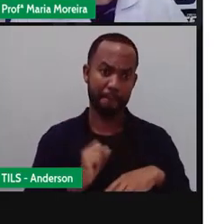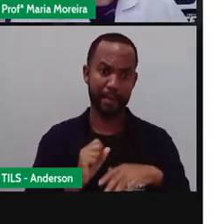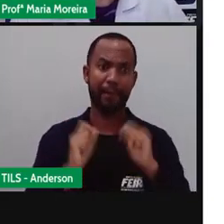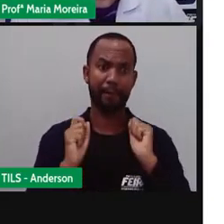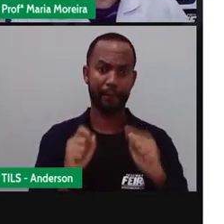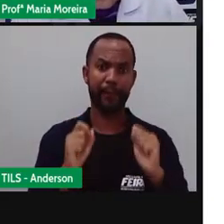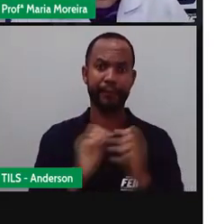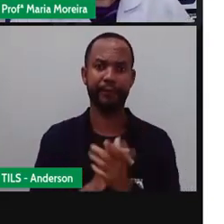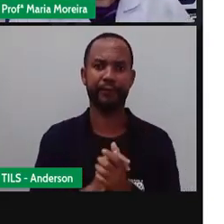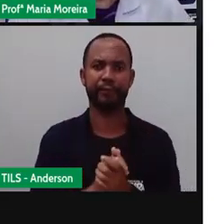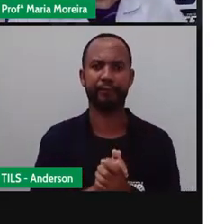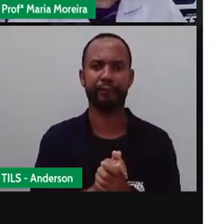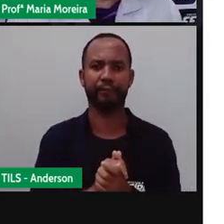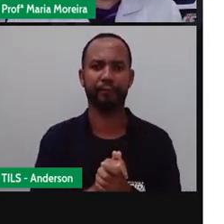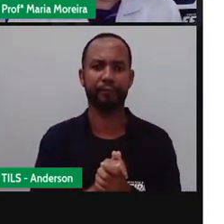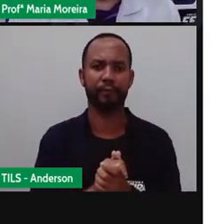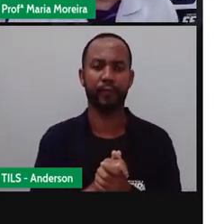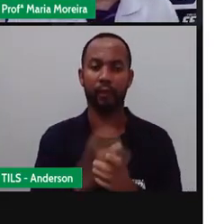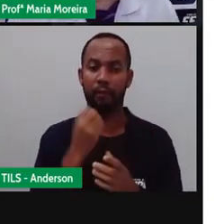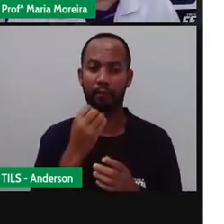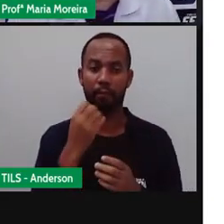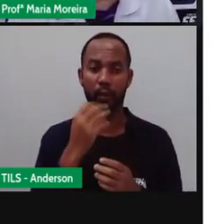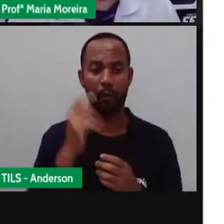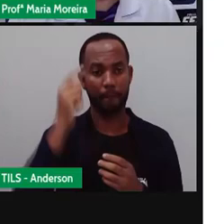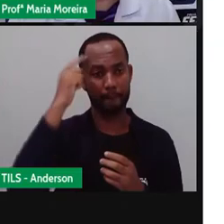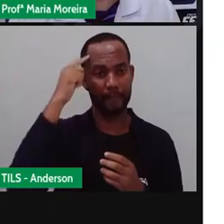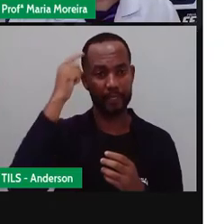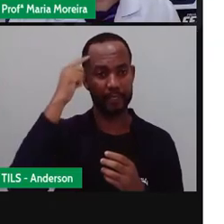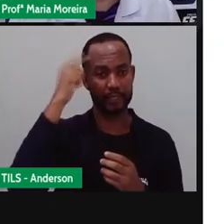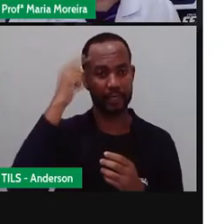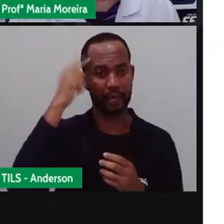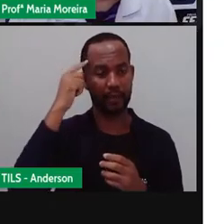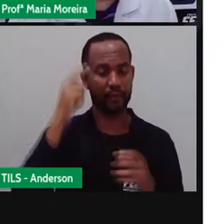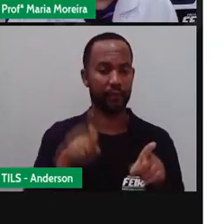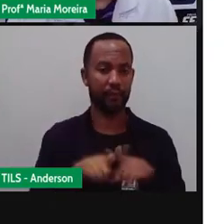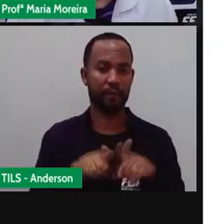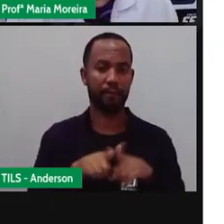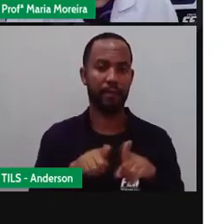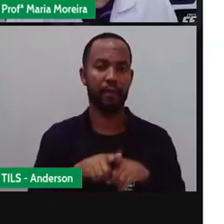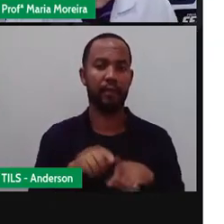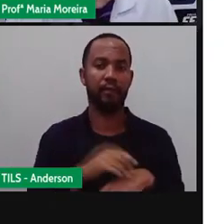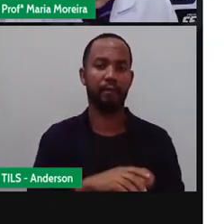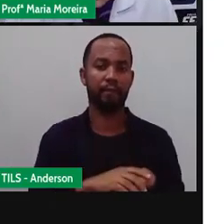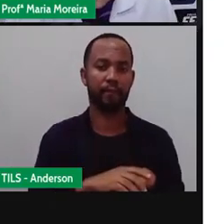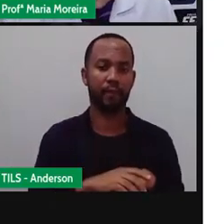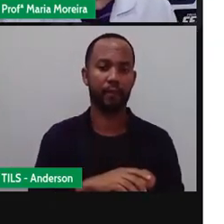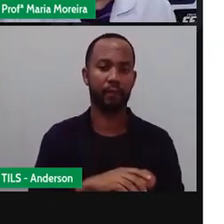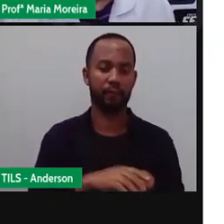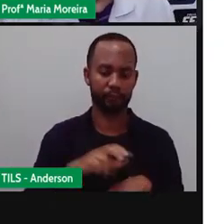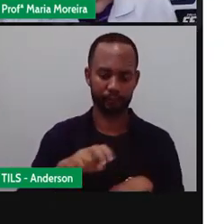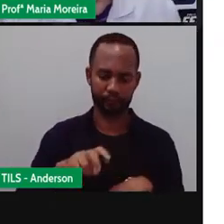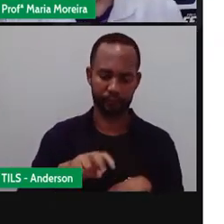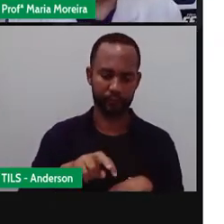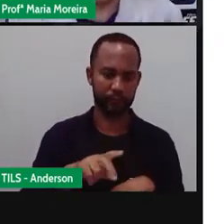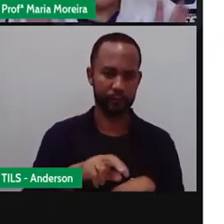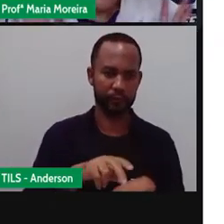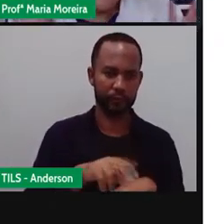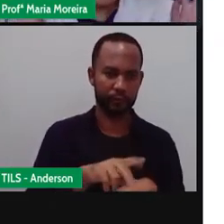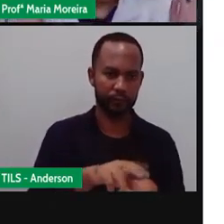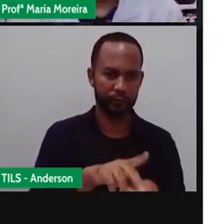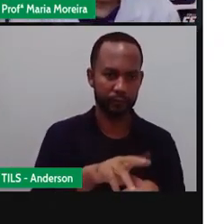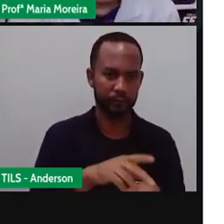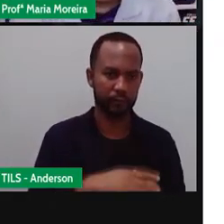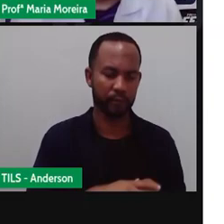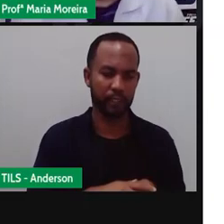doenças, certo? Então é bom a começar a pensar nisso aí, inclusive as formigas, não é isso? Que a gente, ah, dá aquela